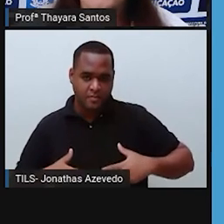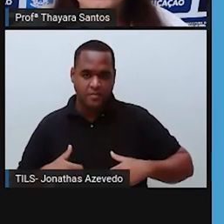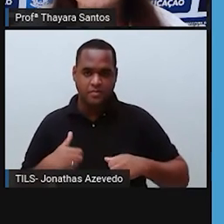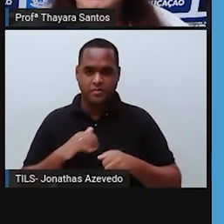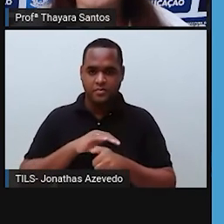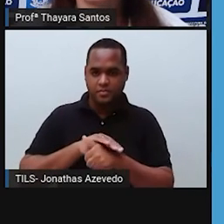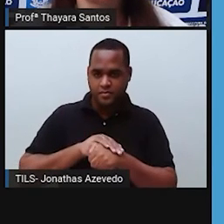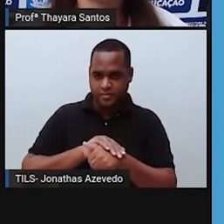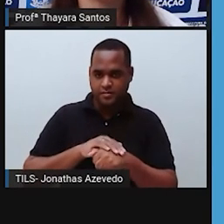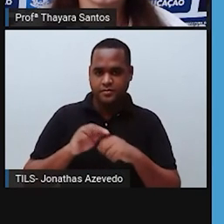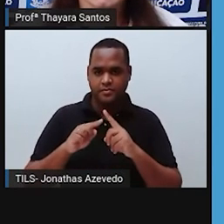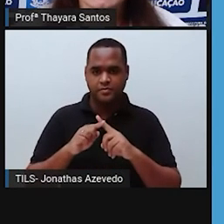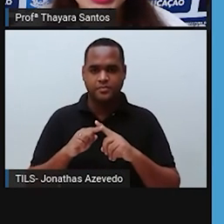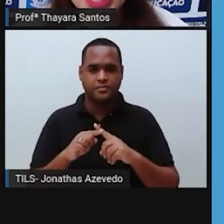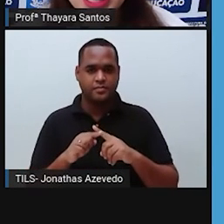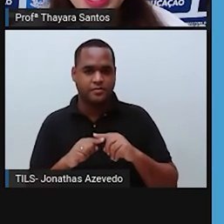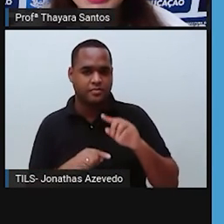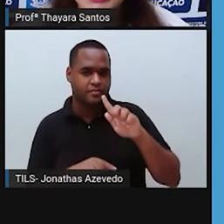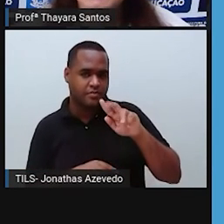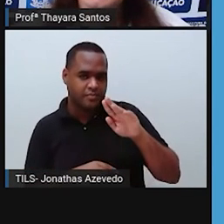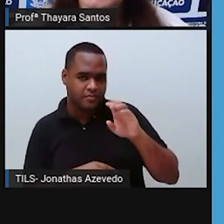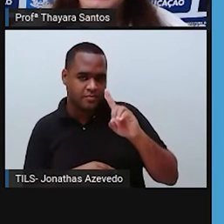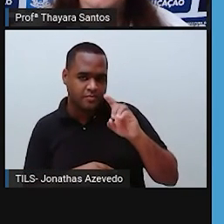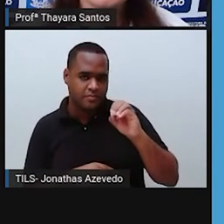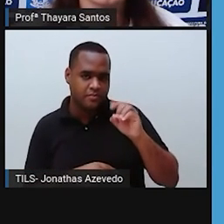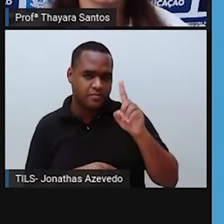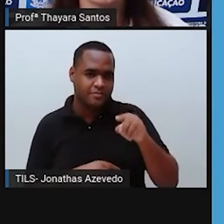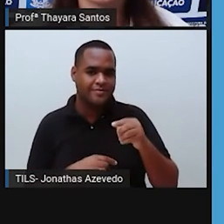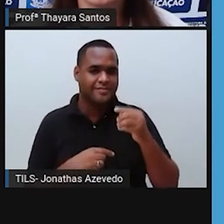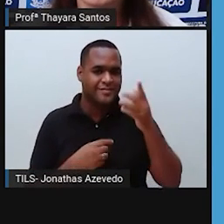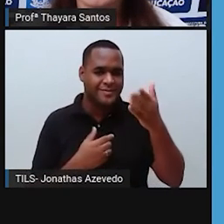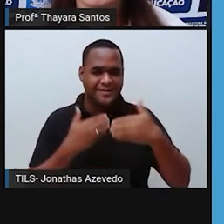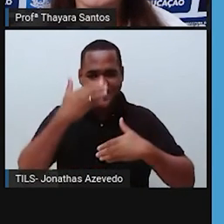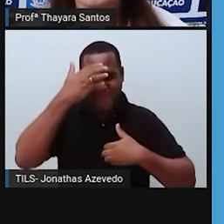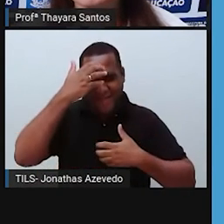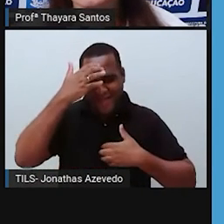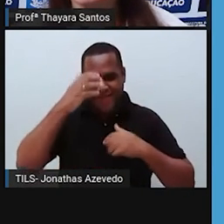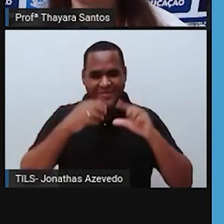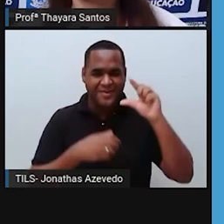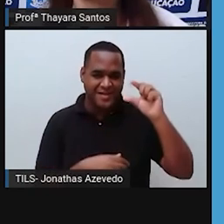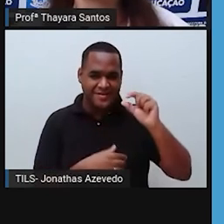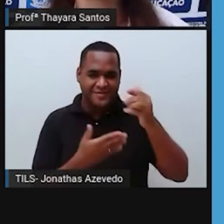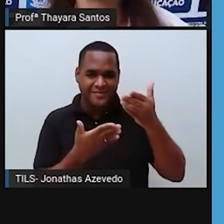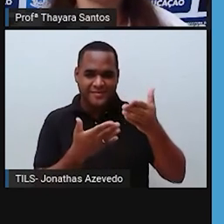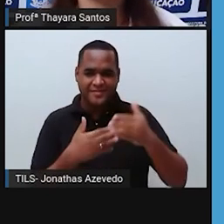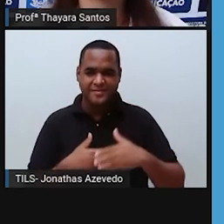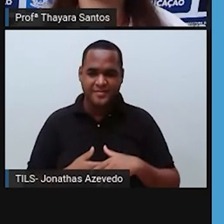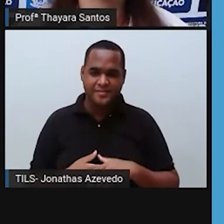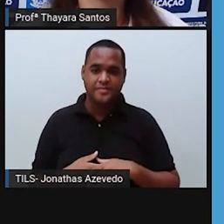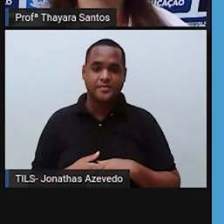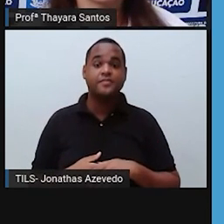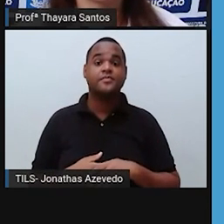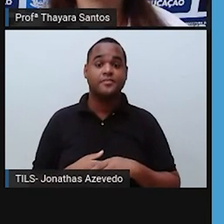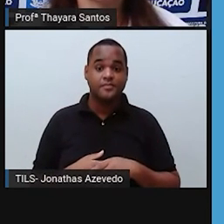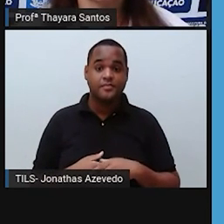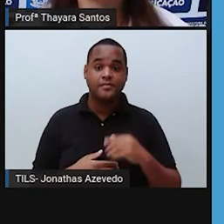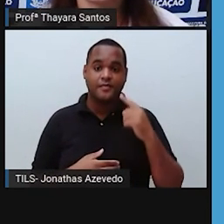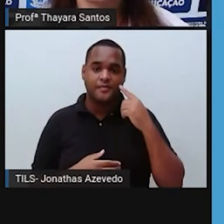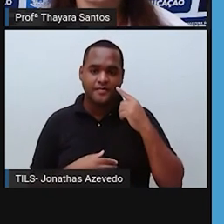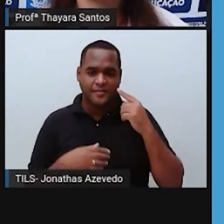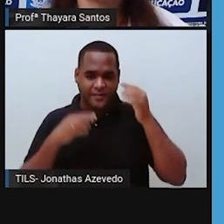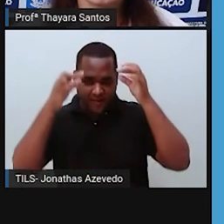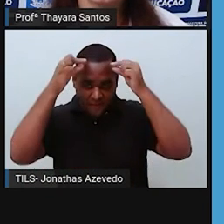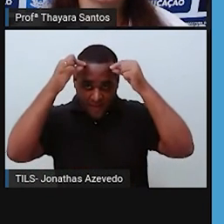caititu, o guigó da caatinga, que é esse que está, inclusive, na foto que eu botei para vocês, os veados, cachorro-do-mato.